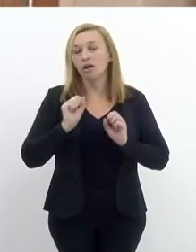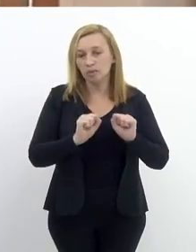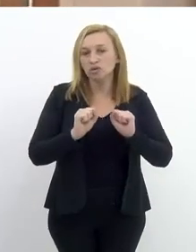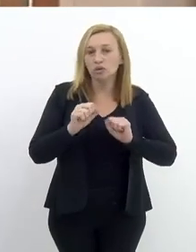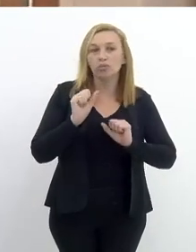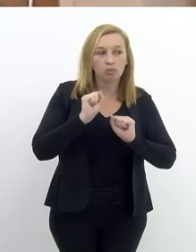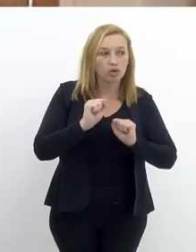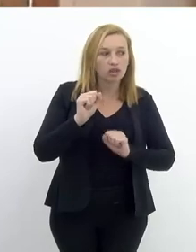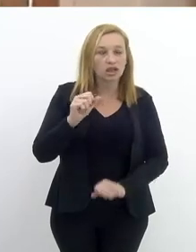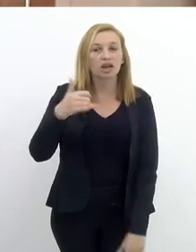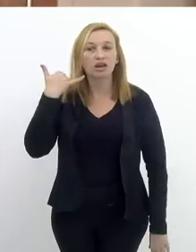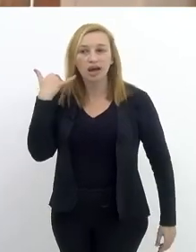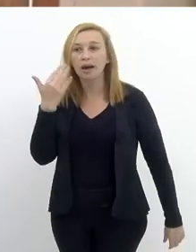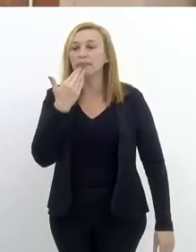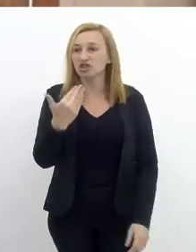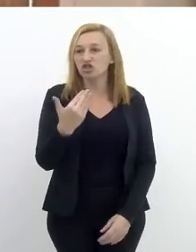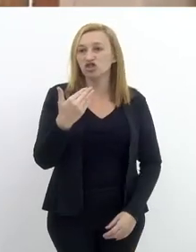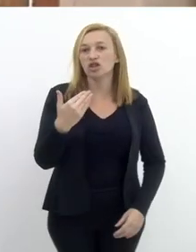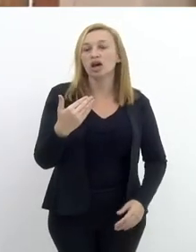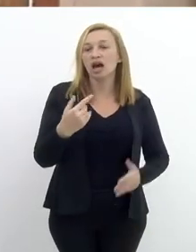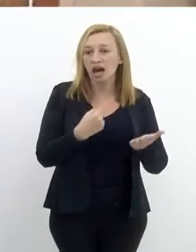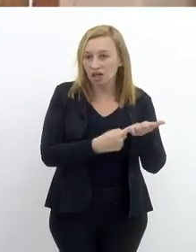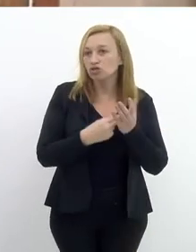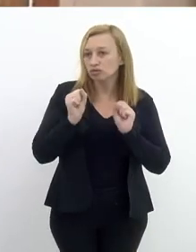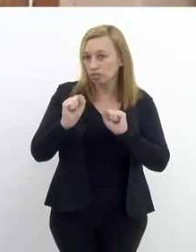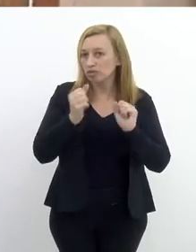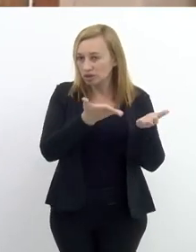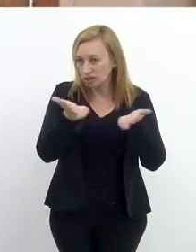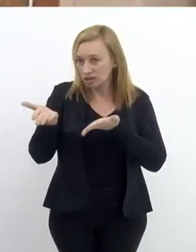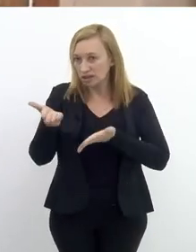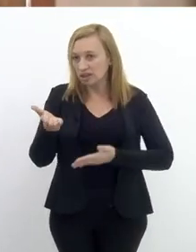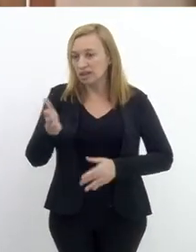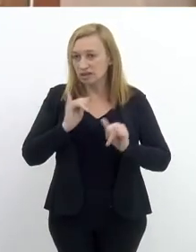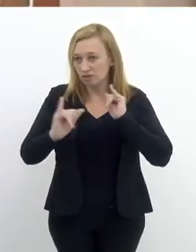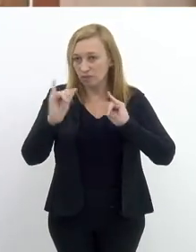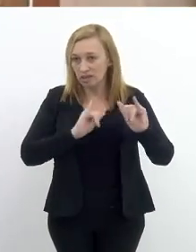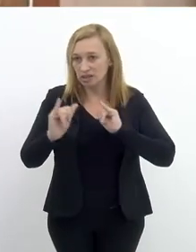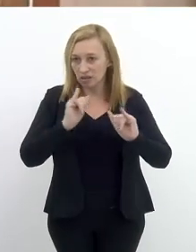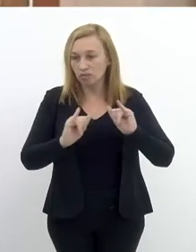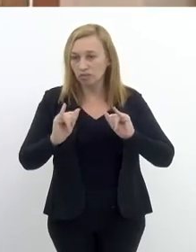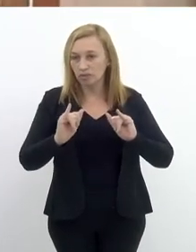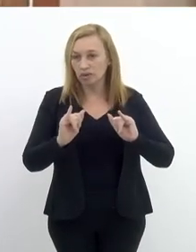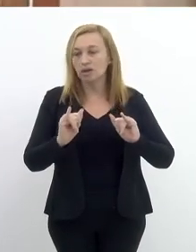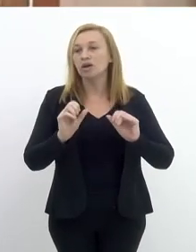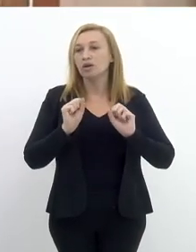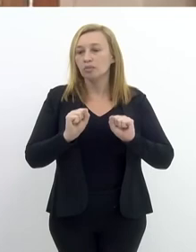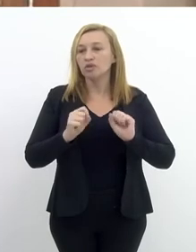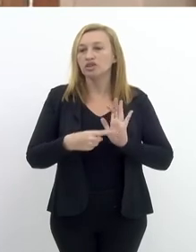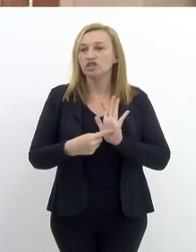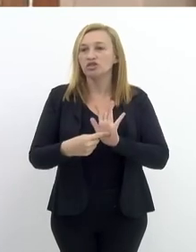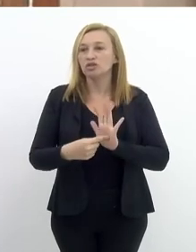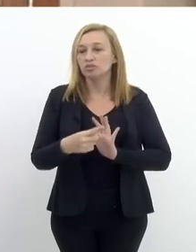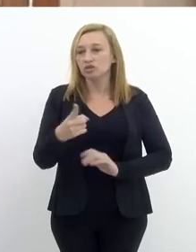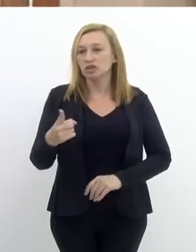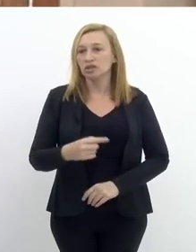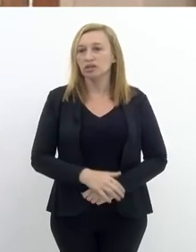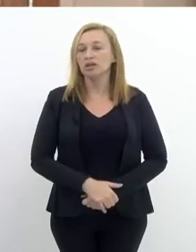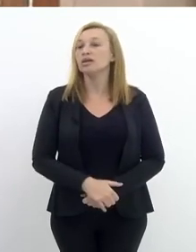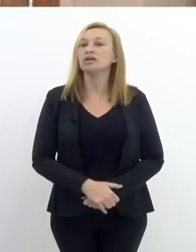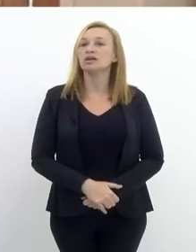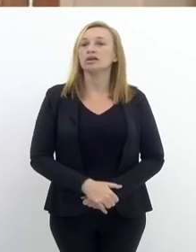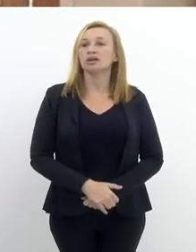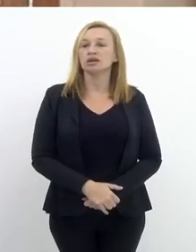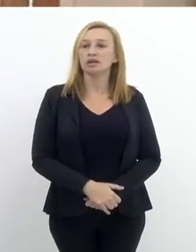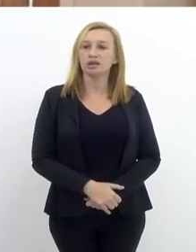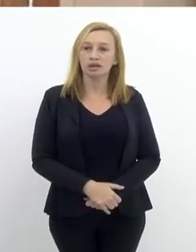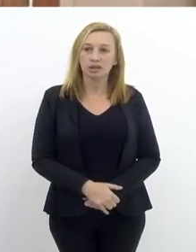a nível nacional que a pessoa pode ligar, possa pedir ajuda. Enfim, quais são as informações que você possa nos